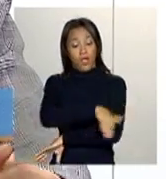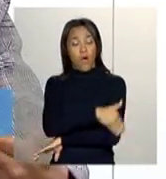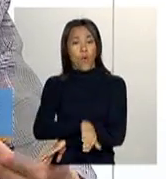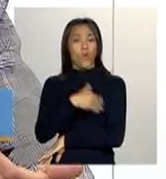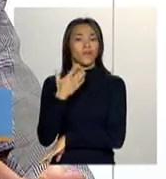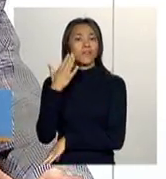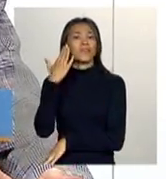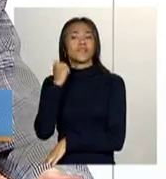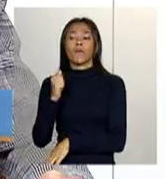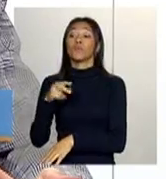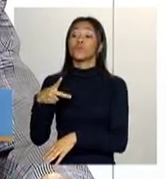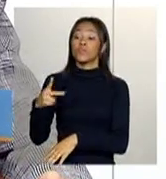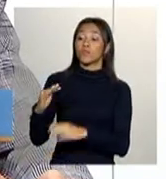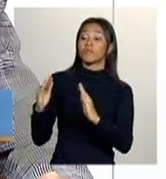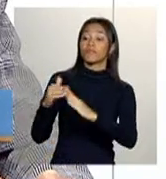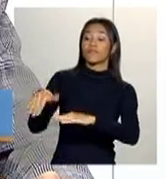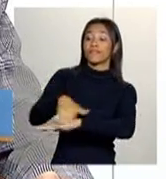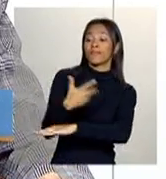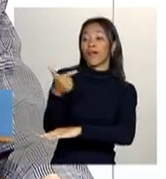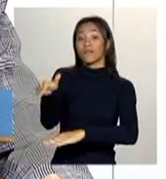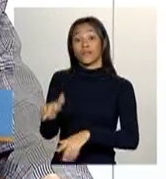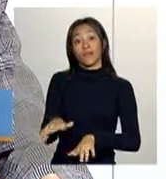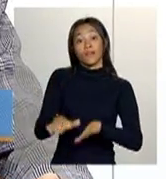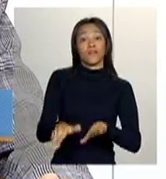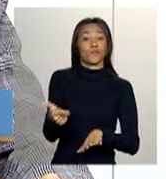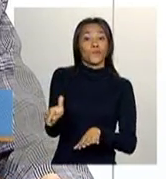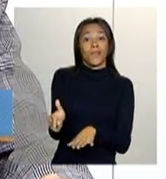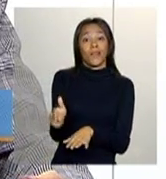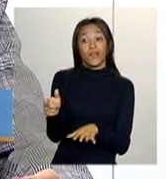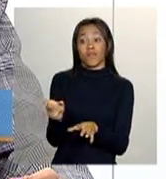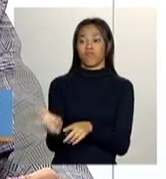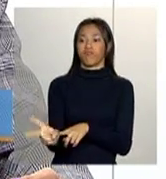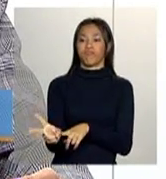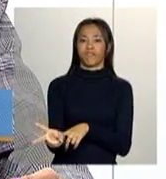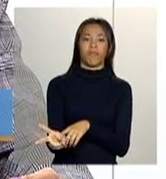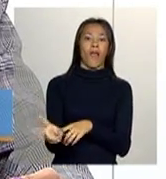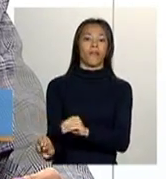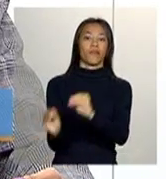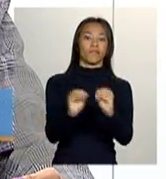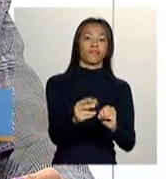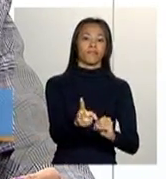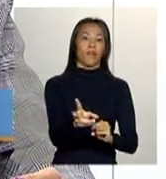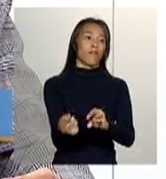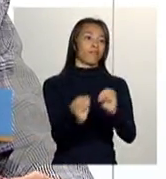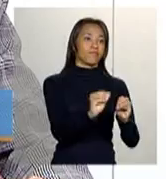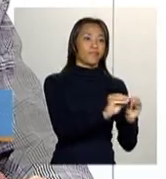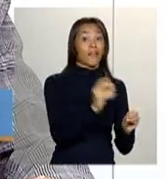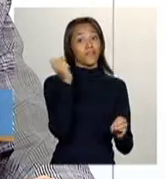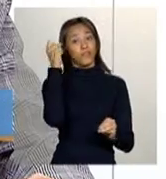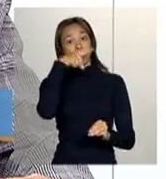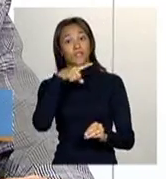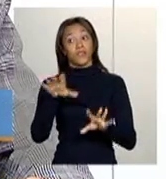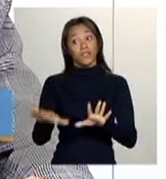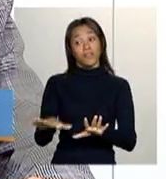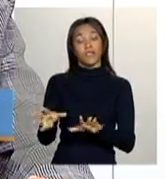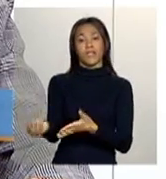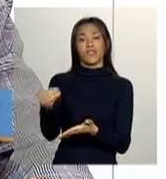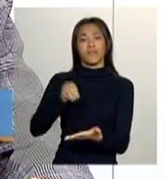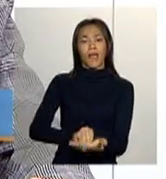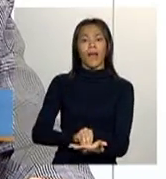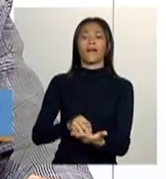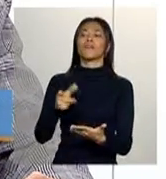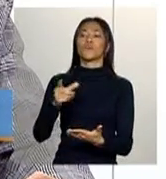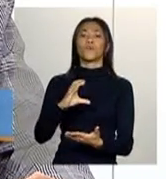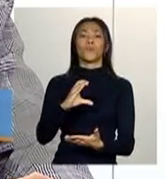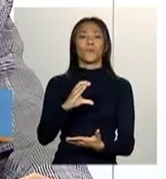como seu endereço, até por não ter, né? Um endereço fixo, a dificuldade de moradia. Ele informa, muitas vezes, até, por exemplo, a unidade